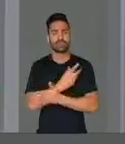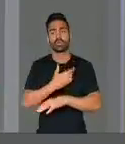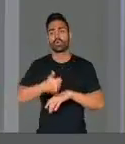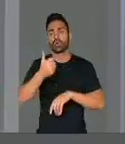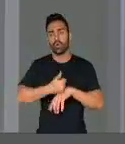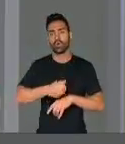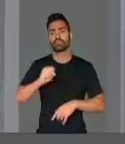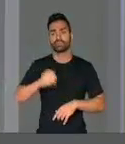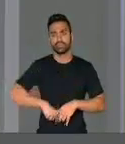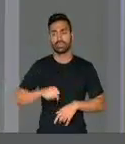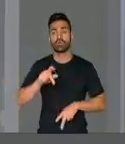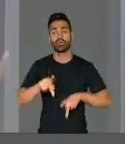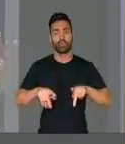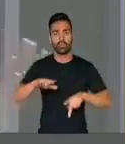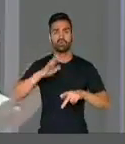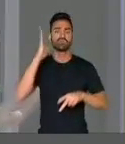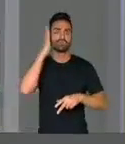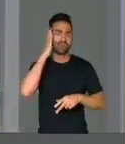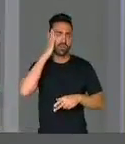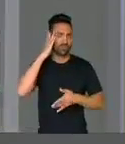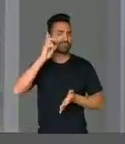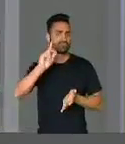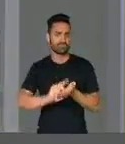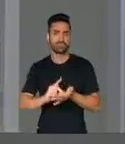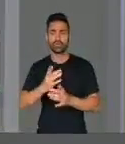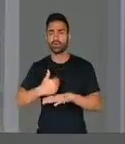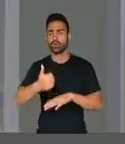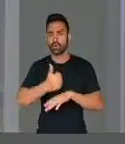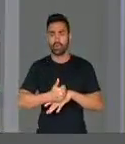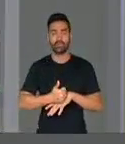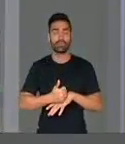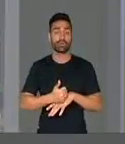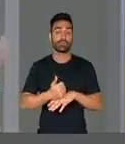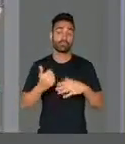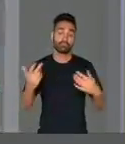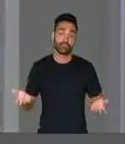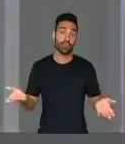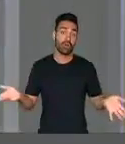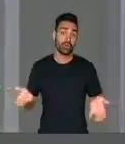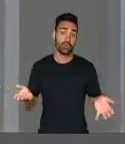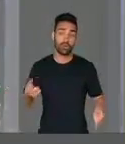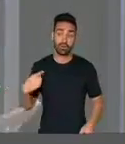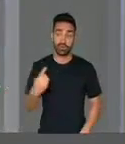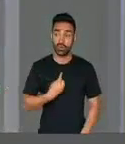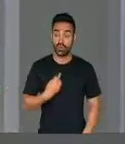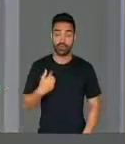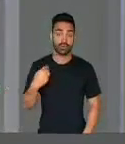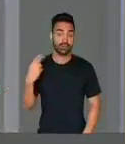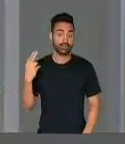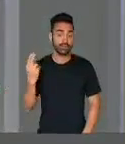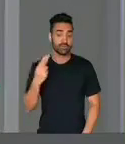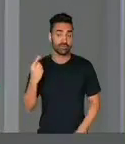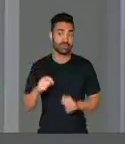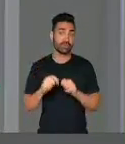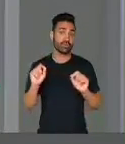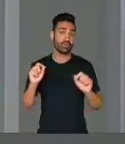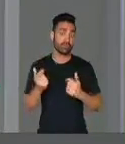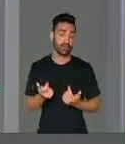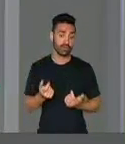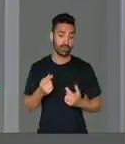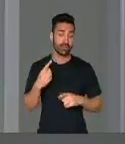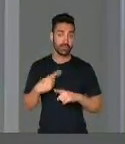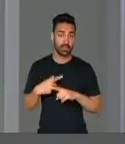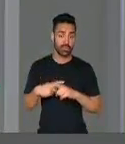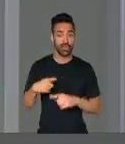nação brasileira já sabe que é golpe, foi consolidado o golpe e agora nós não temos que ter de versar porque estão